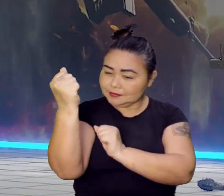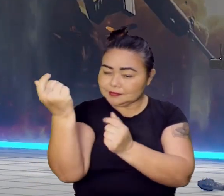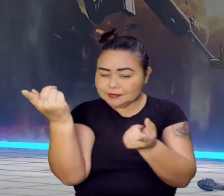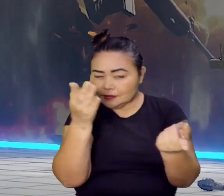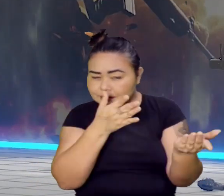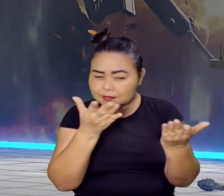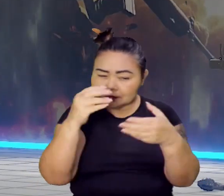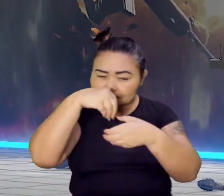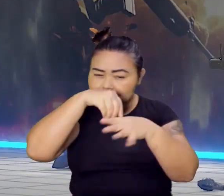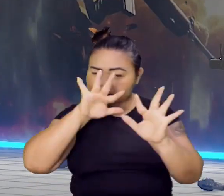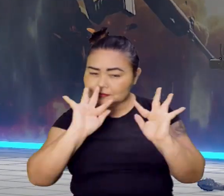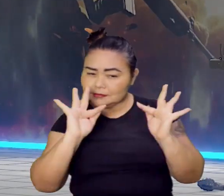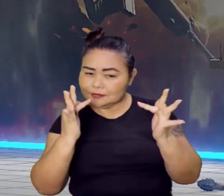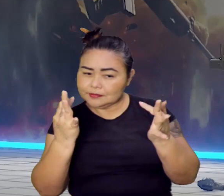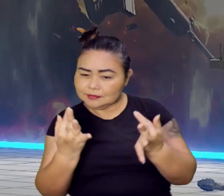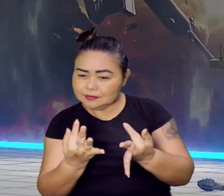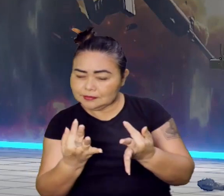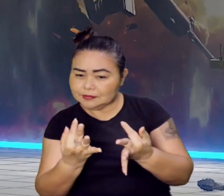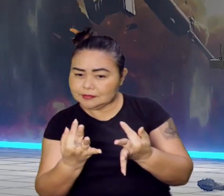ali de Dom Henrique,